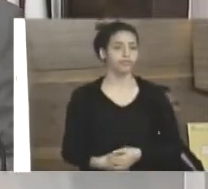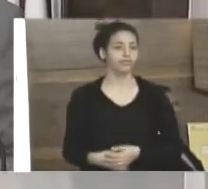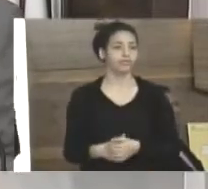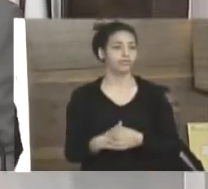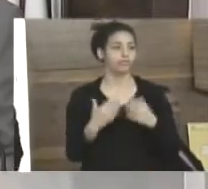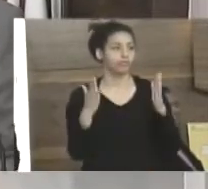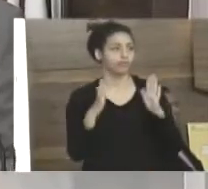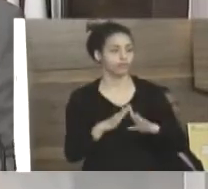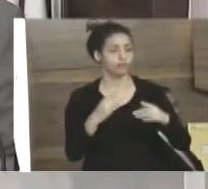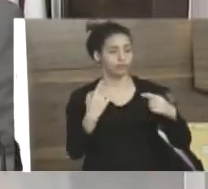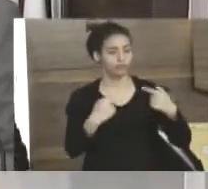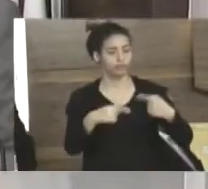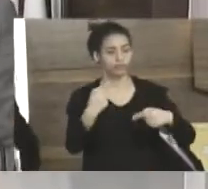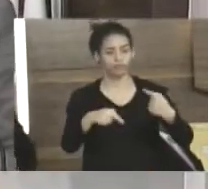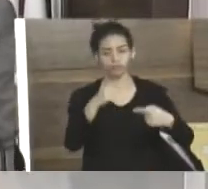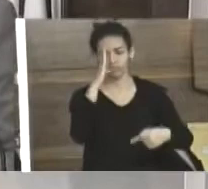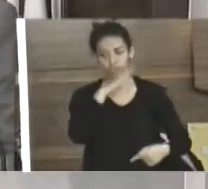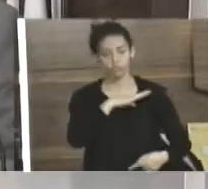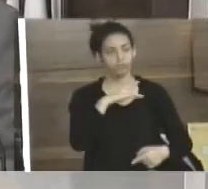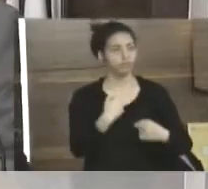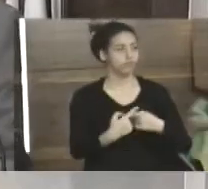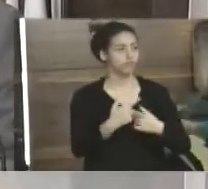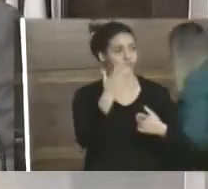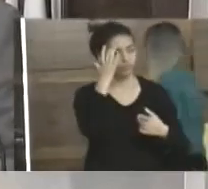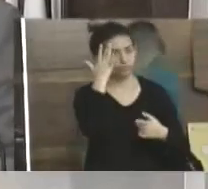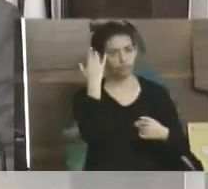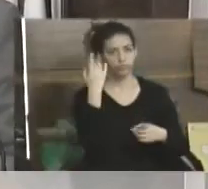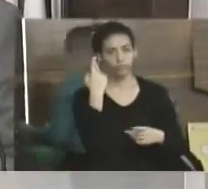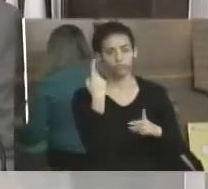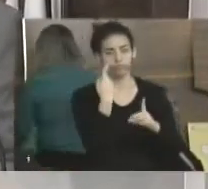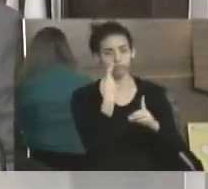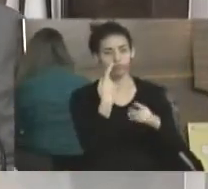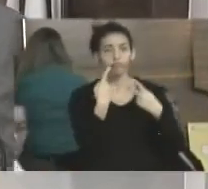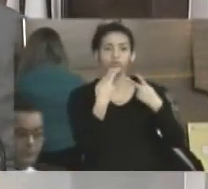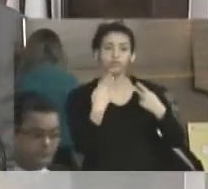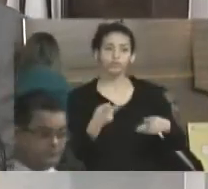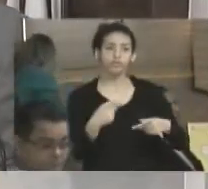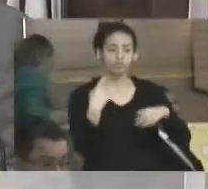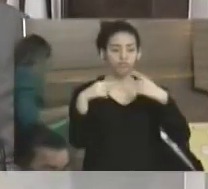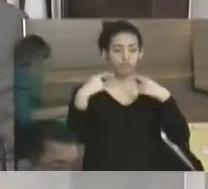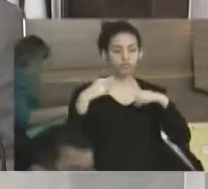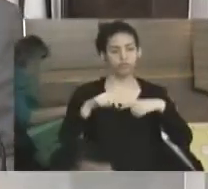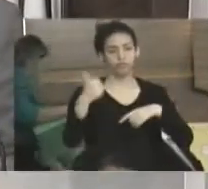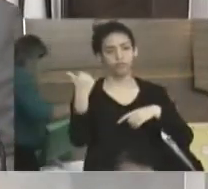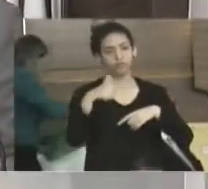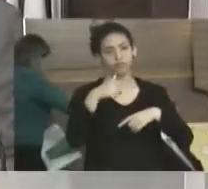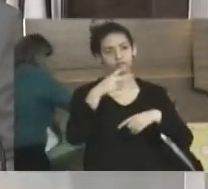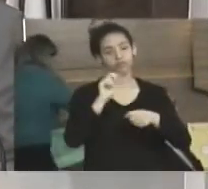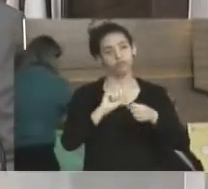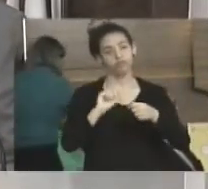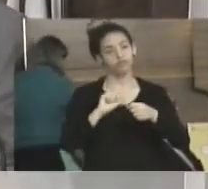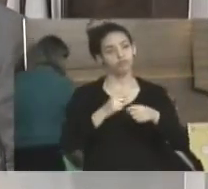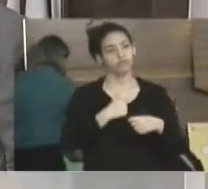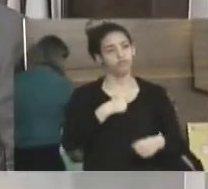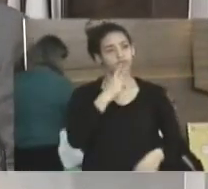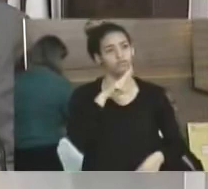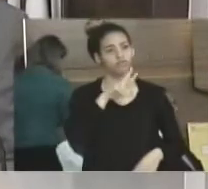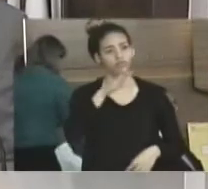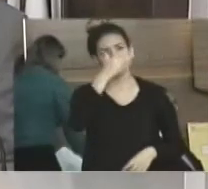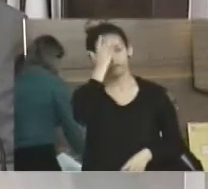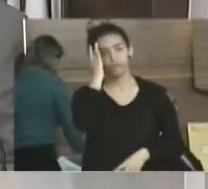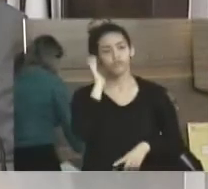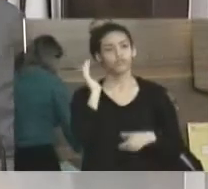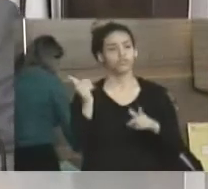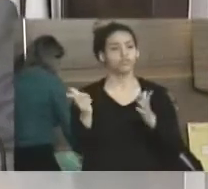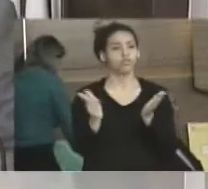politicagem baixa e suja, que é muito mais fácil a gente criticar do que fazer. Eu vejo muitas pessoas, principalmente agora nessa parte social, de